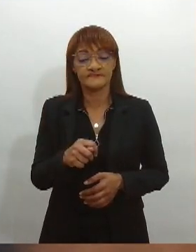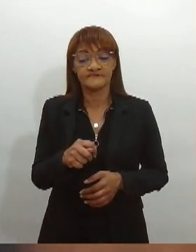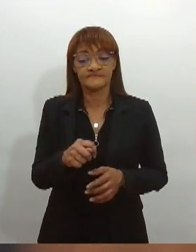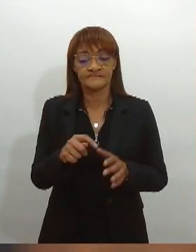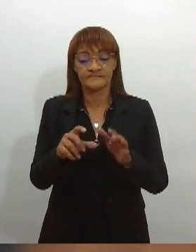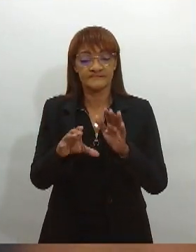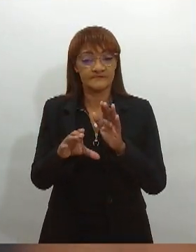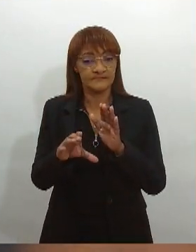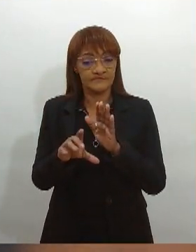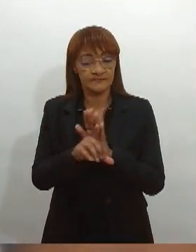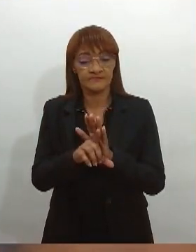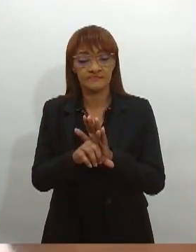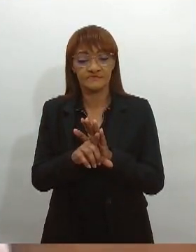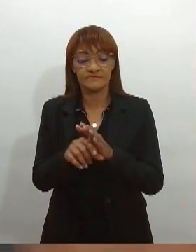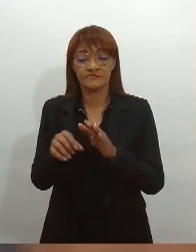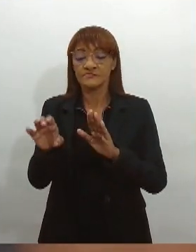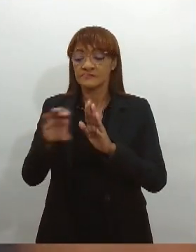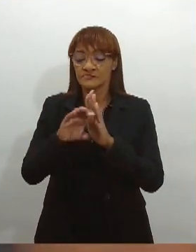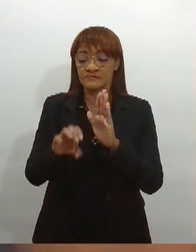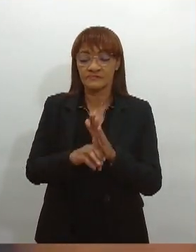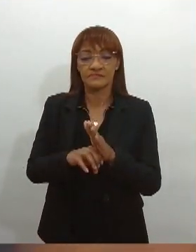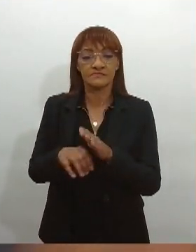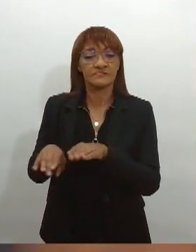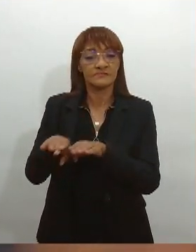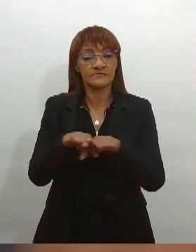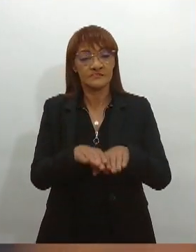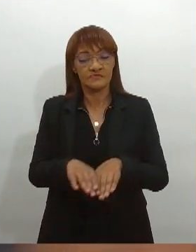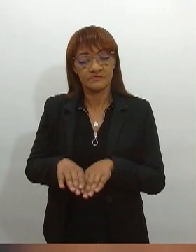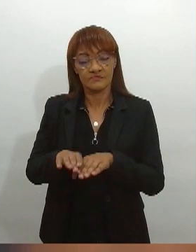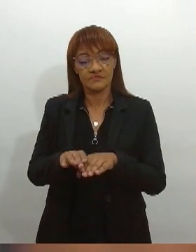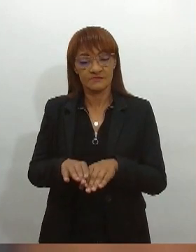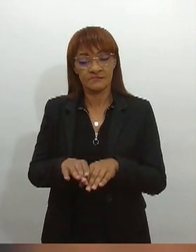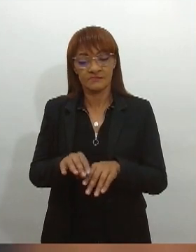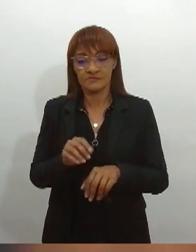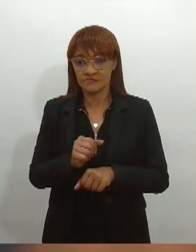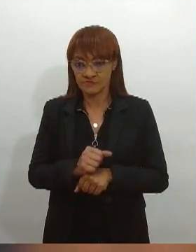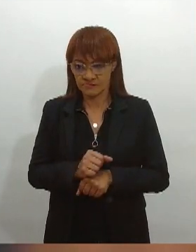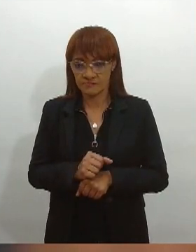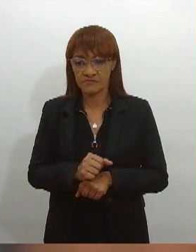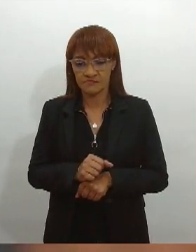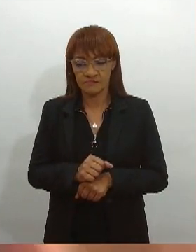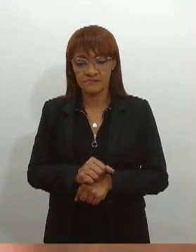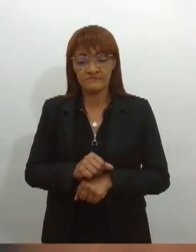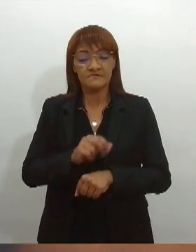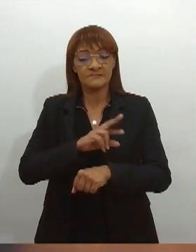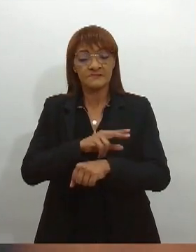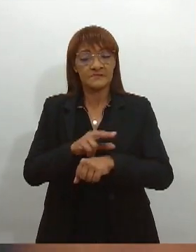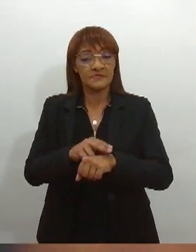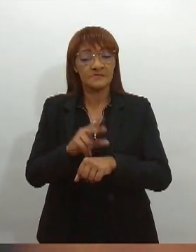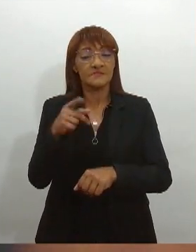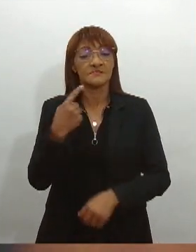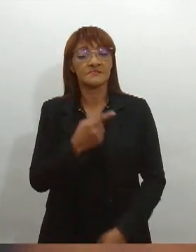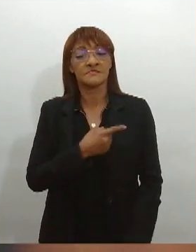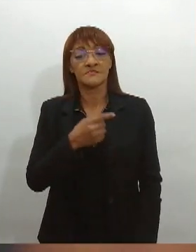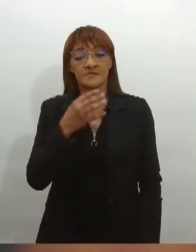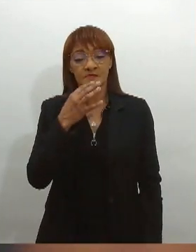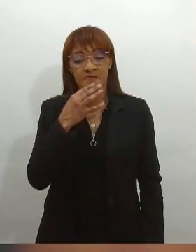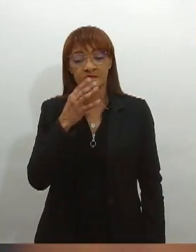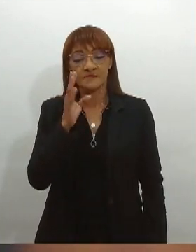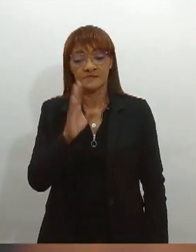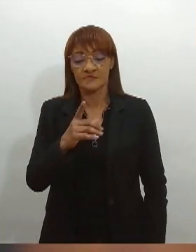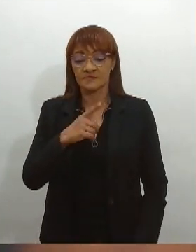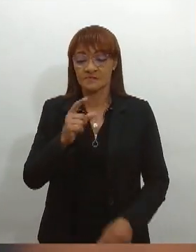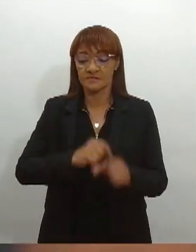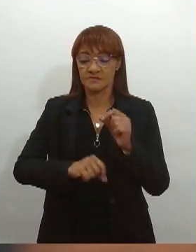Racial. Então, é importante que nós saibamos que existem leis para defender o cidadão de